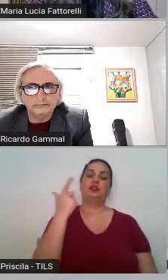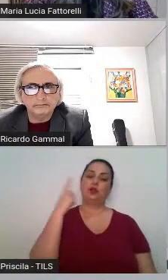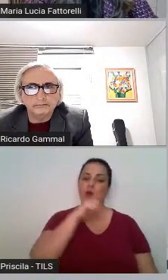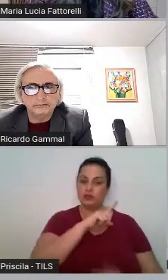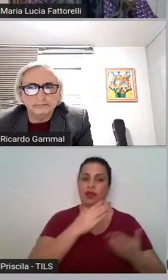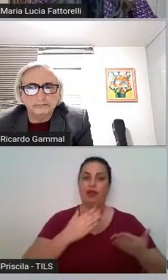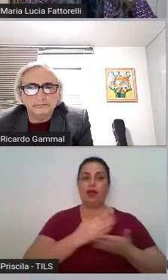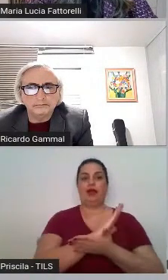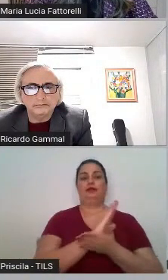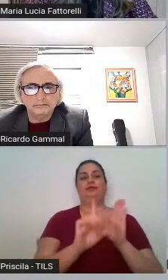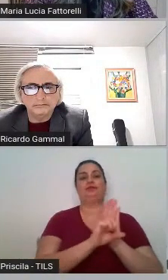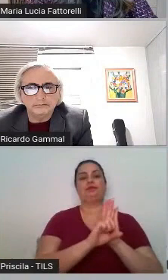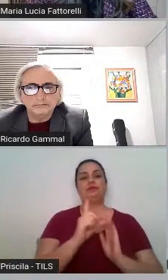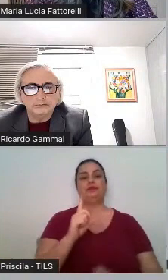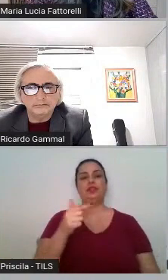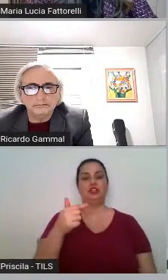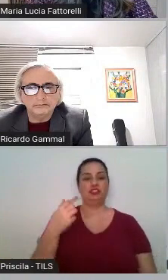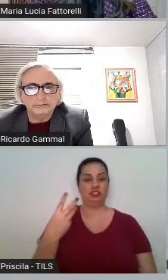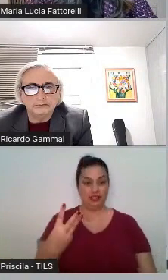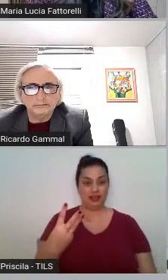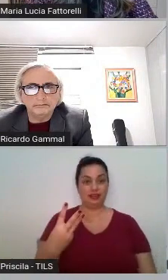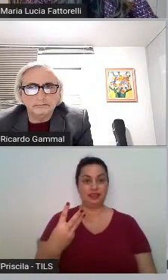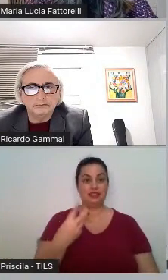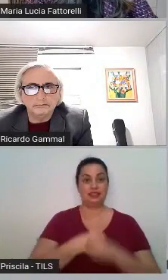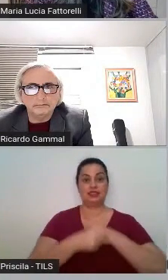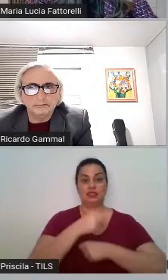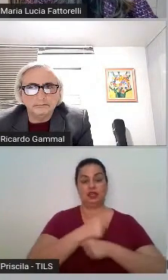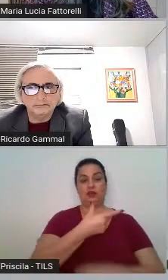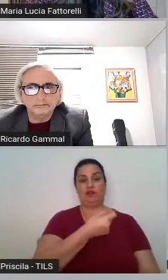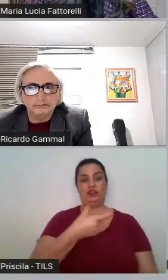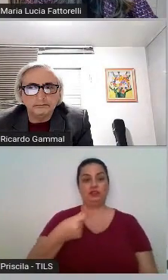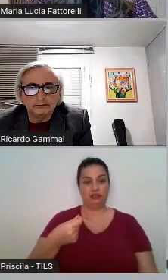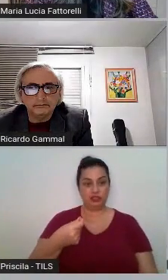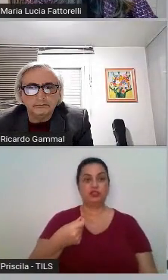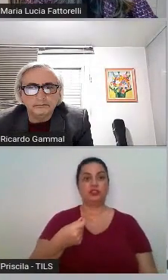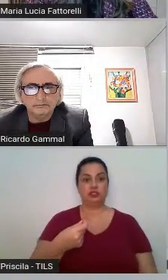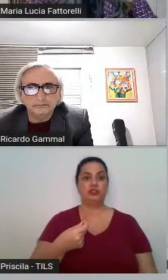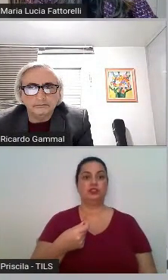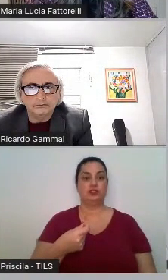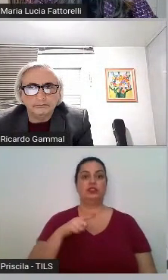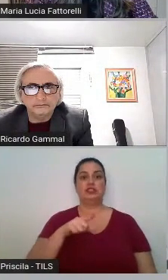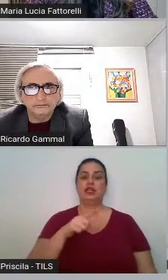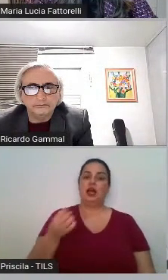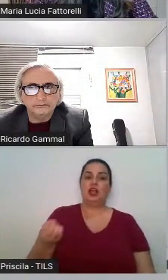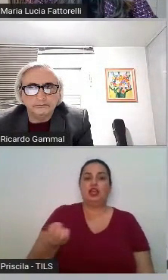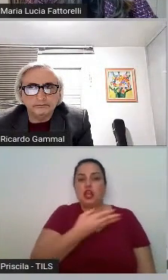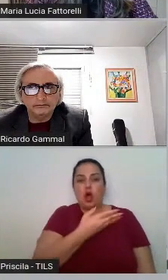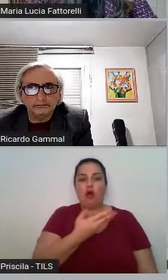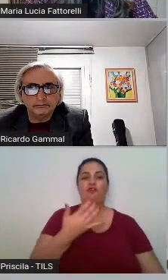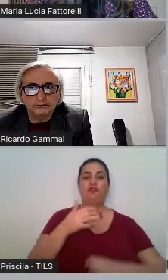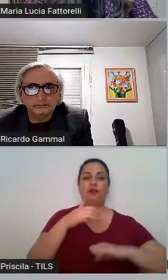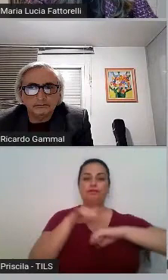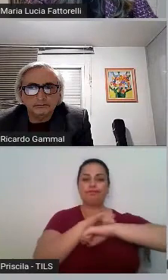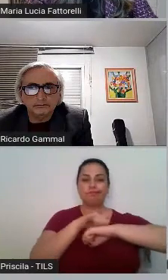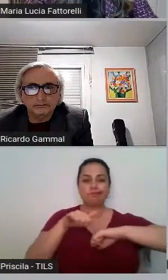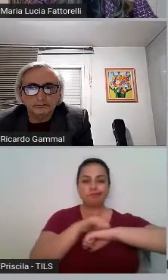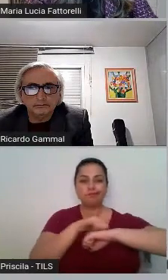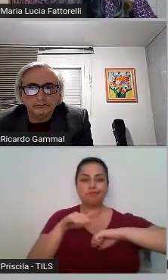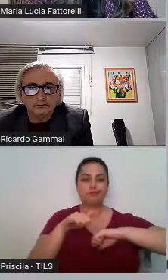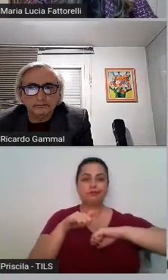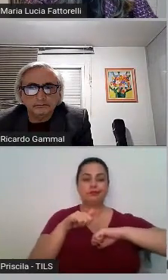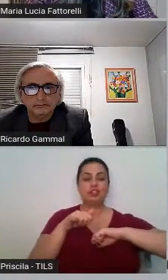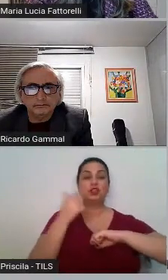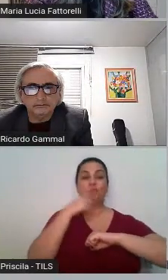esse novo, essa nova modalidade de fazedor de